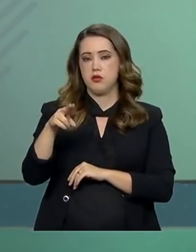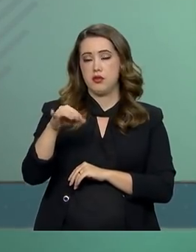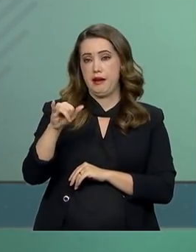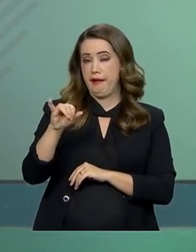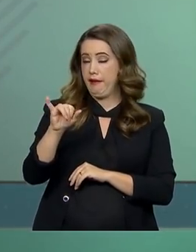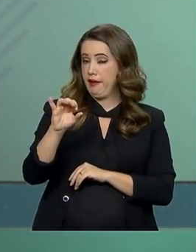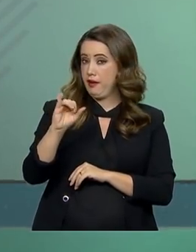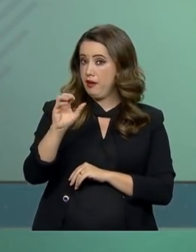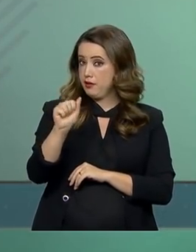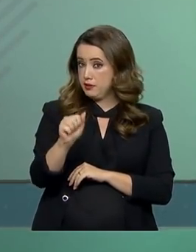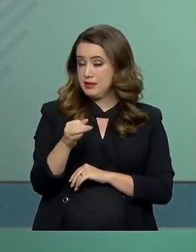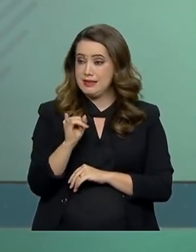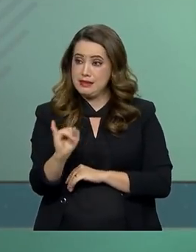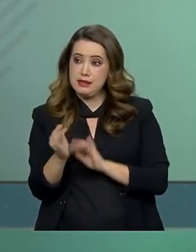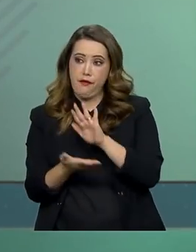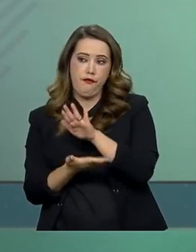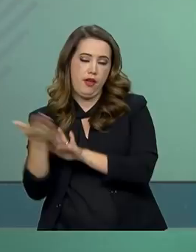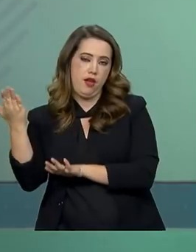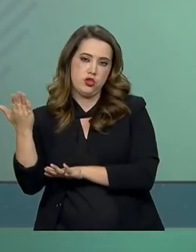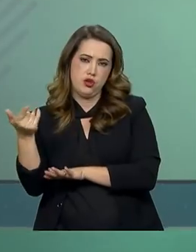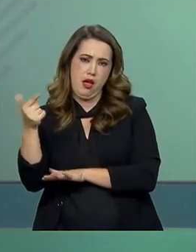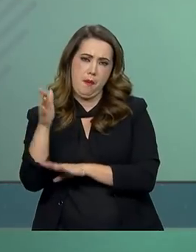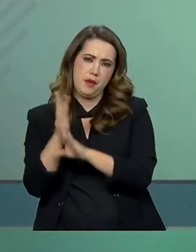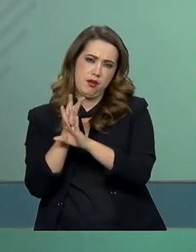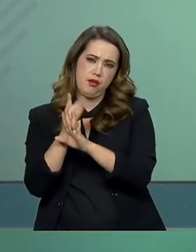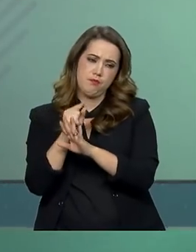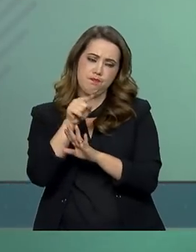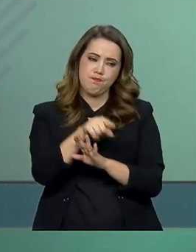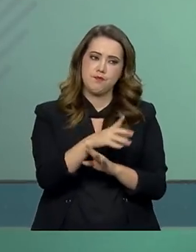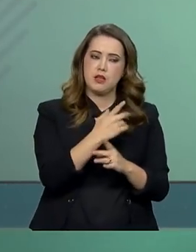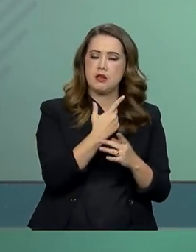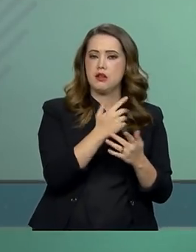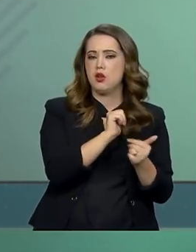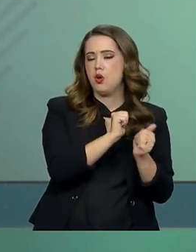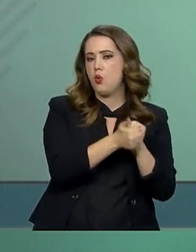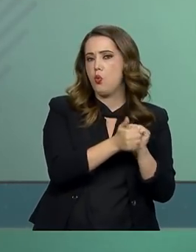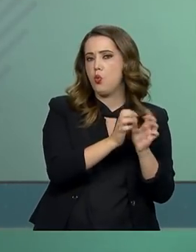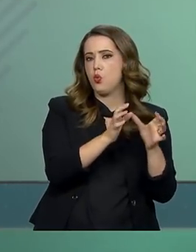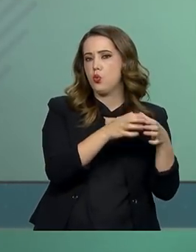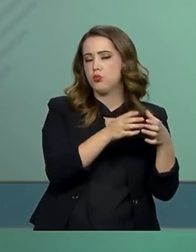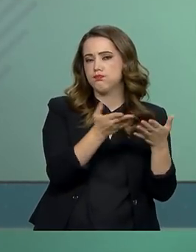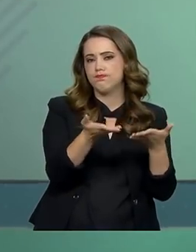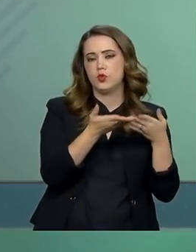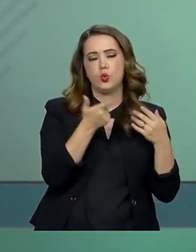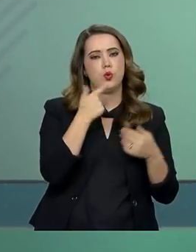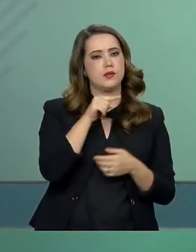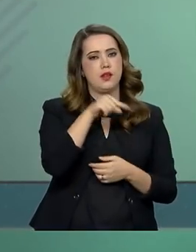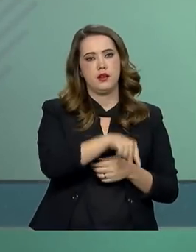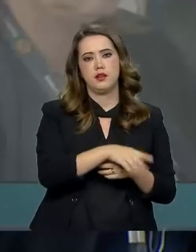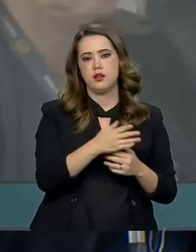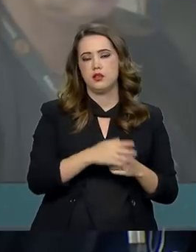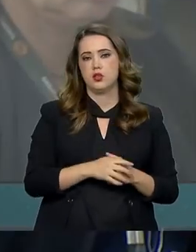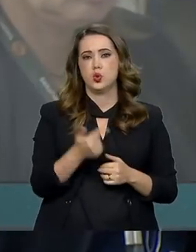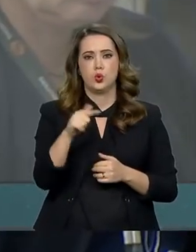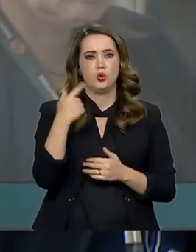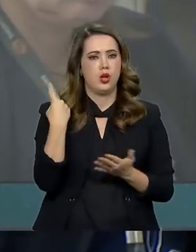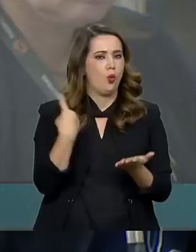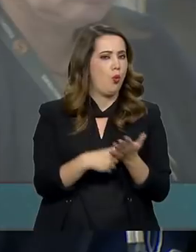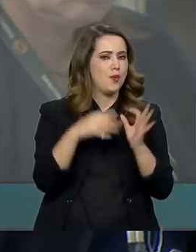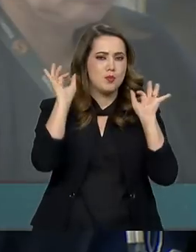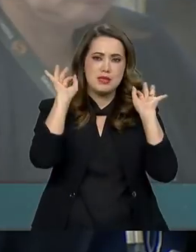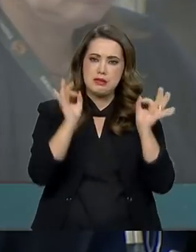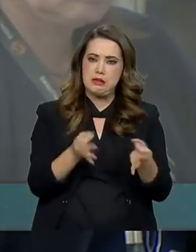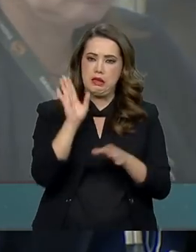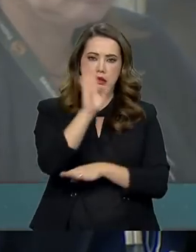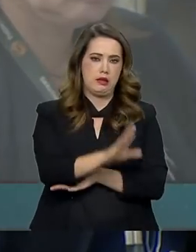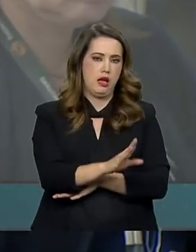disso é, em viajando, esse seu questionamento não conseguiria ser materializado. Não tem nada programado para